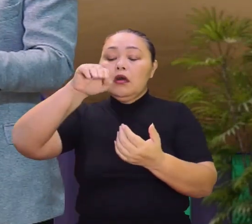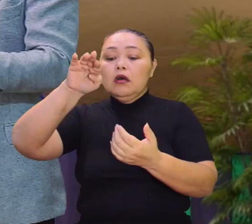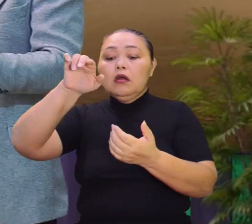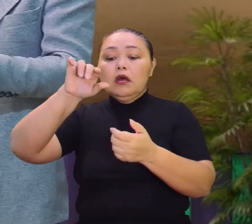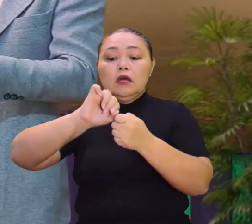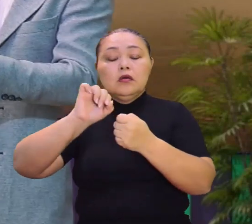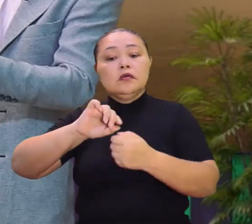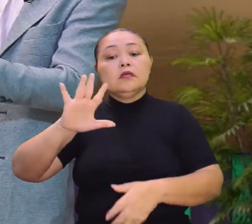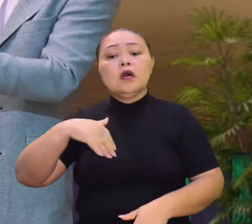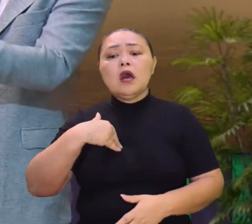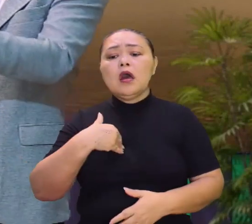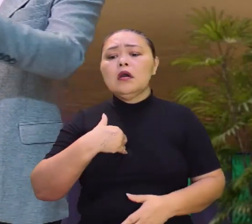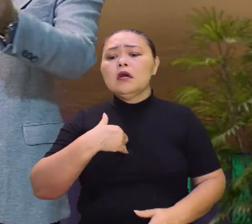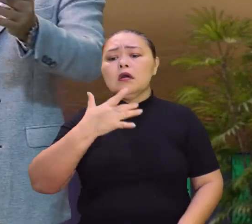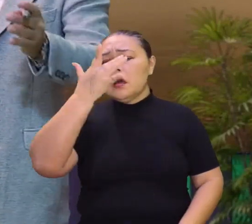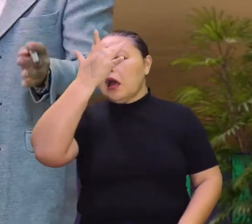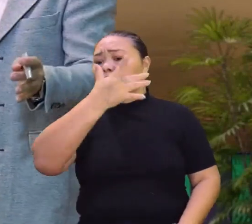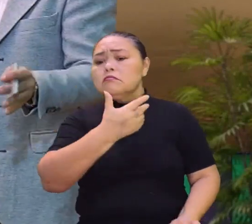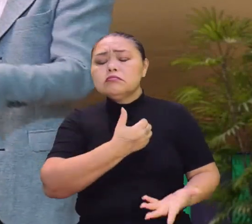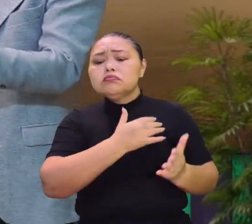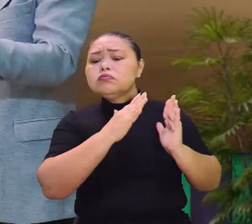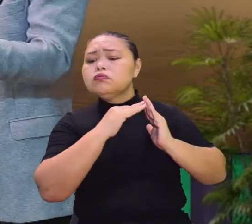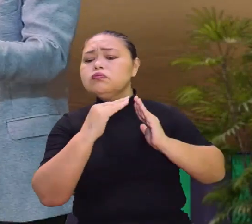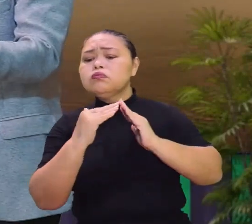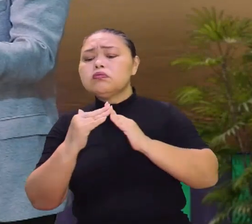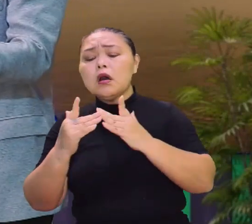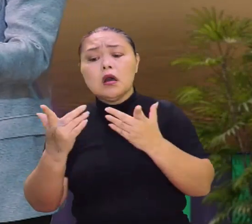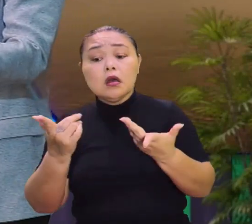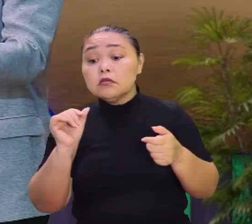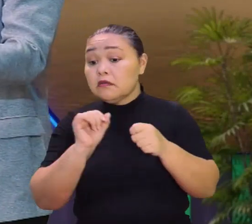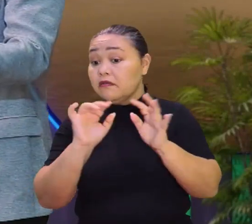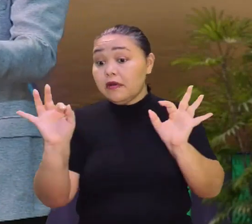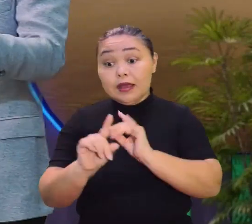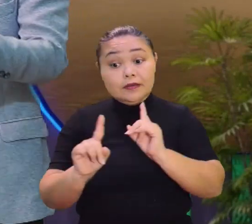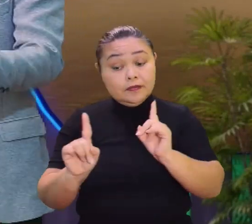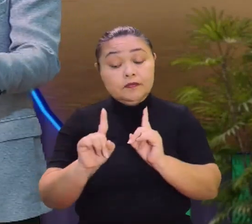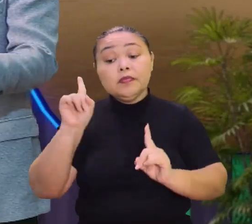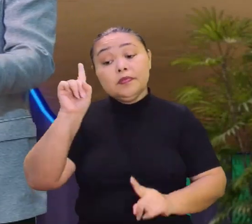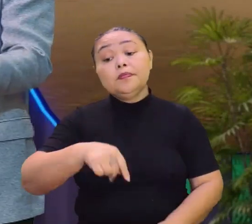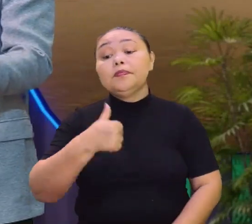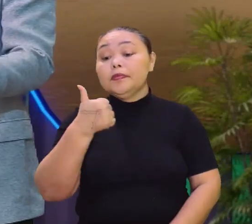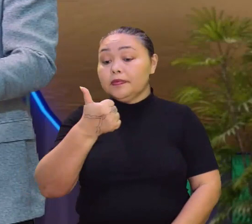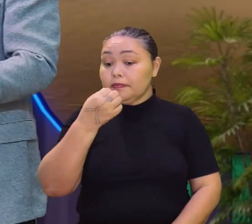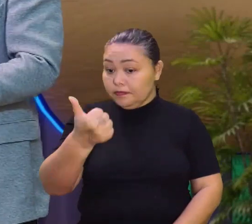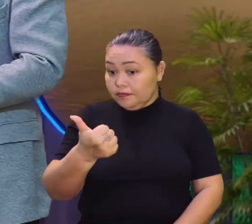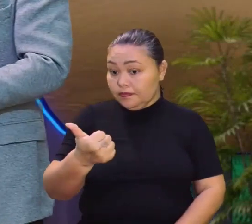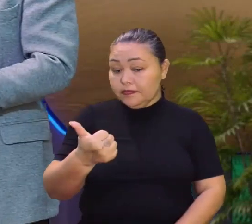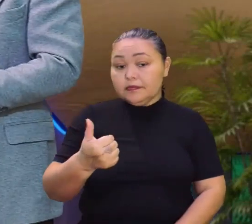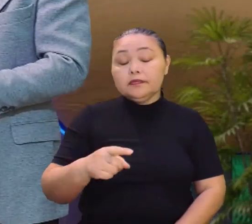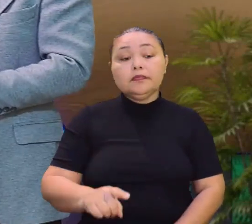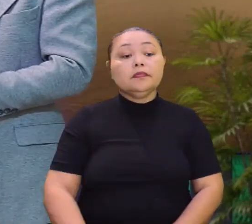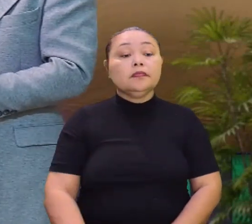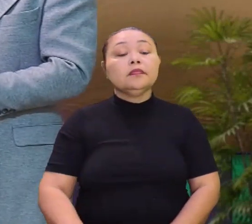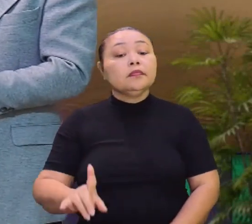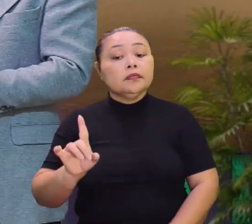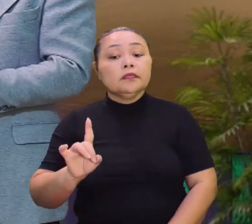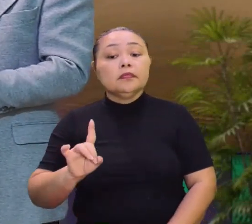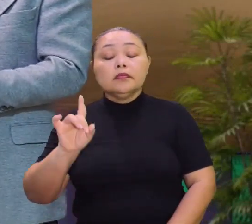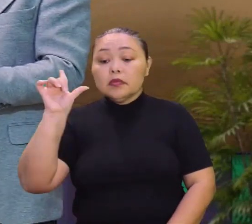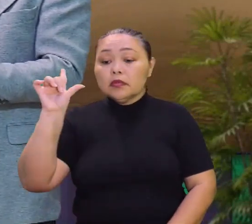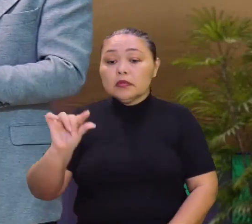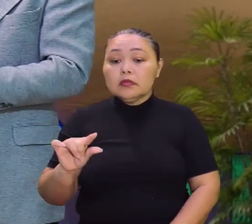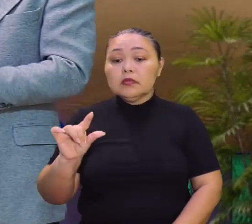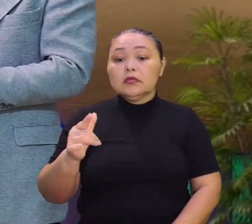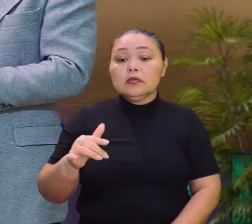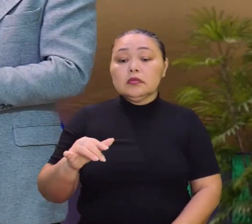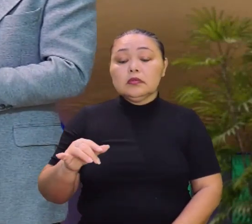imagina, milhares de casas aqui em Porto Velho deixaram de fazer isso. Isso é muito positivo. Com certeza, galera. Diminuiu